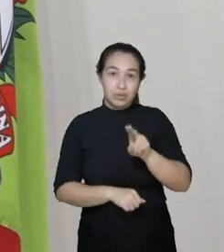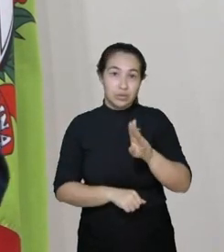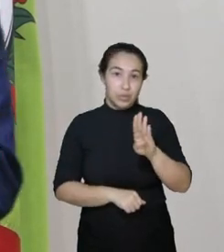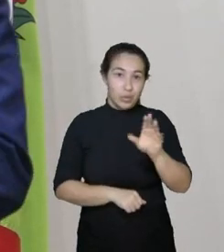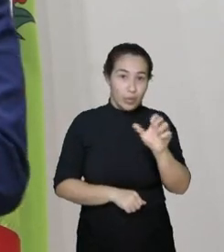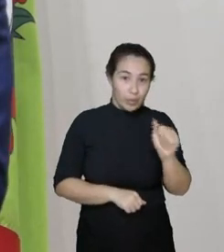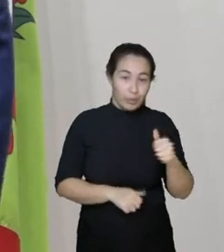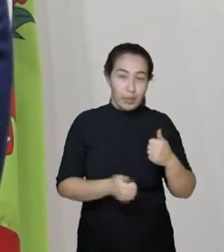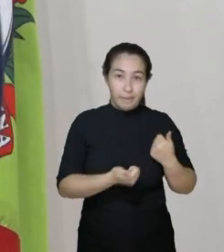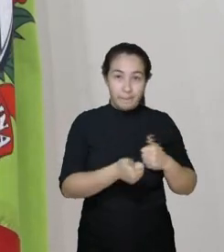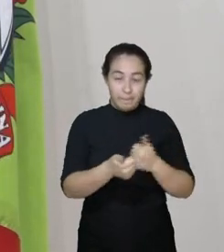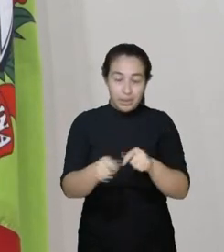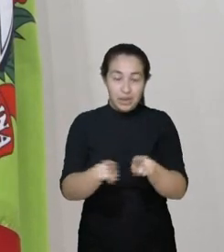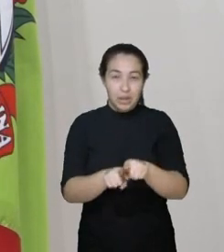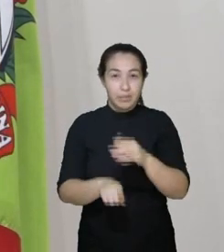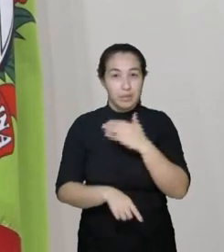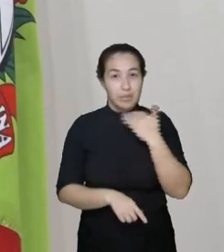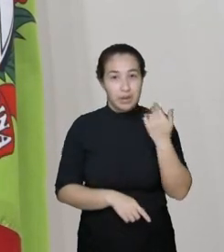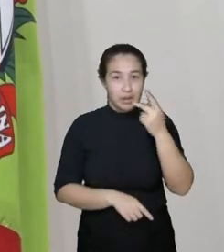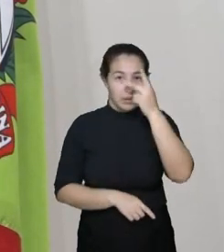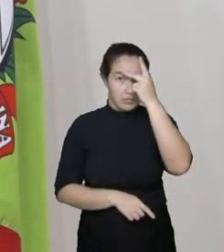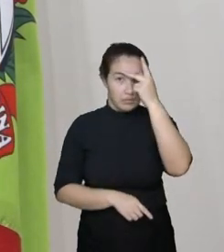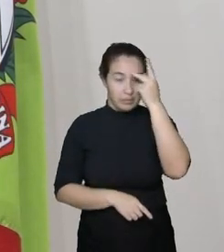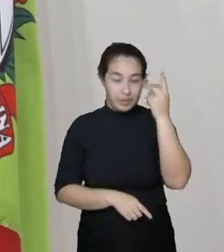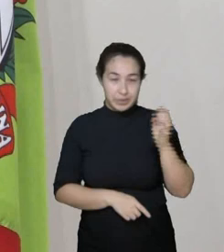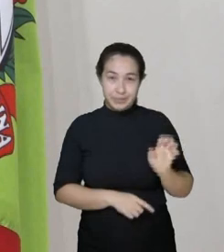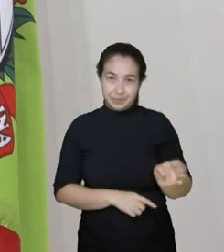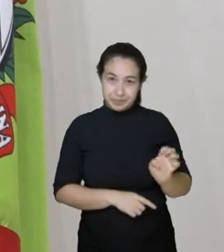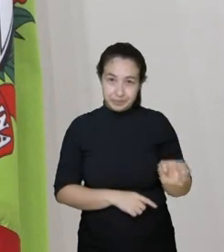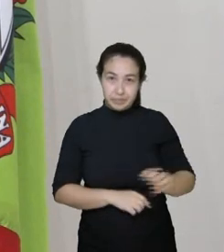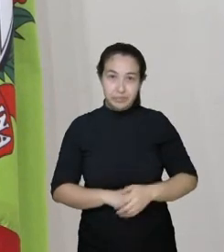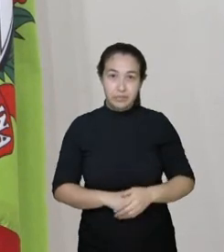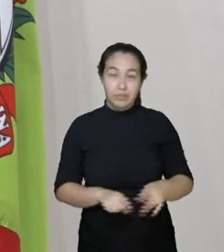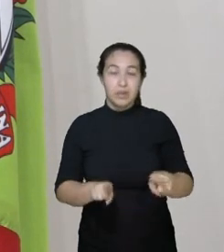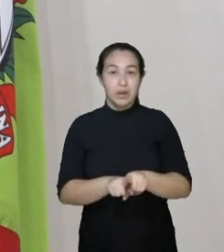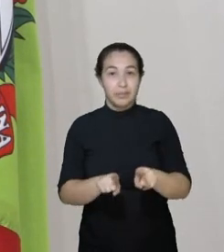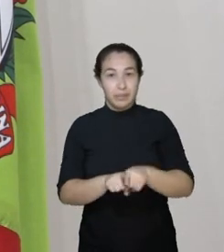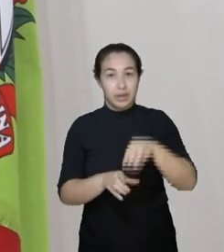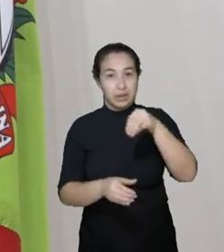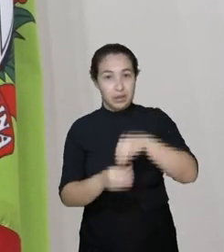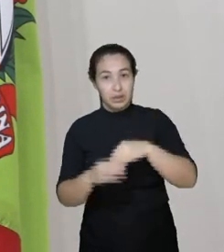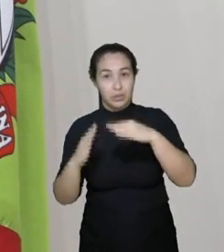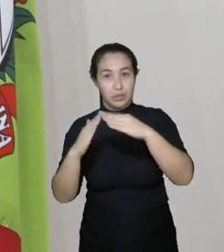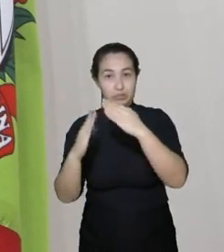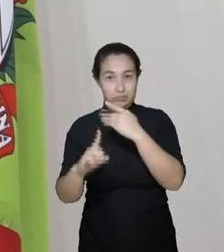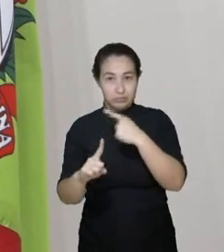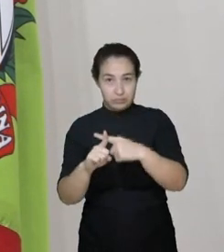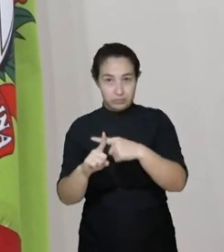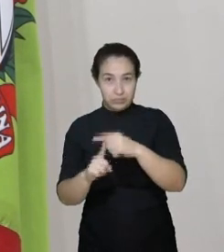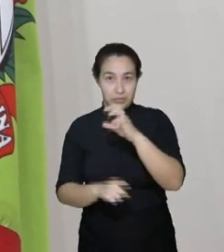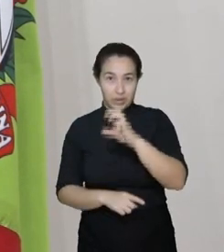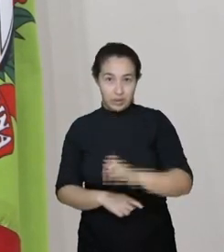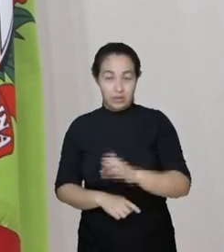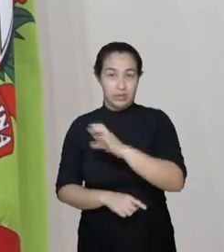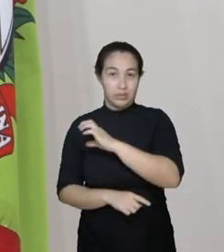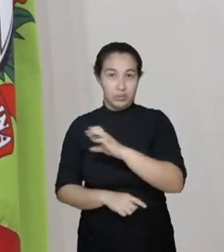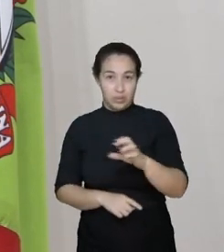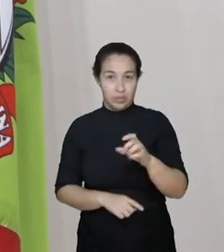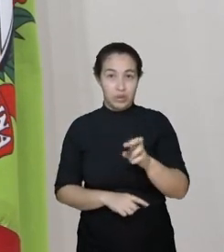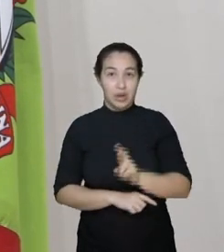E é por isso que tu vê dentro das igrejas católicas padre em nome dos pobres